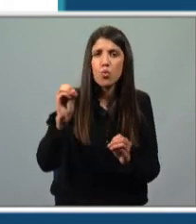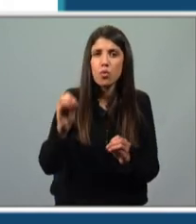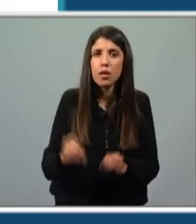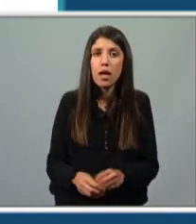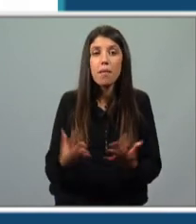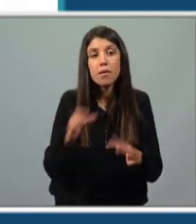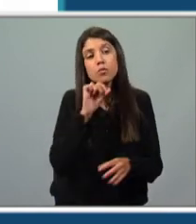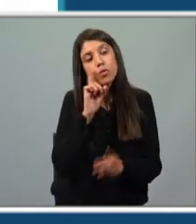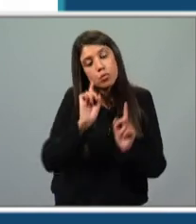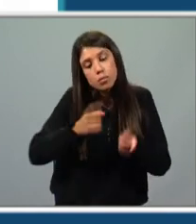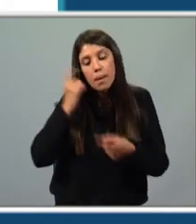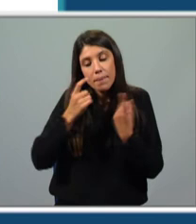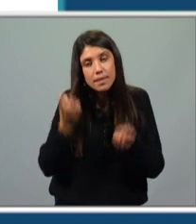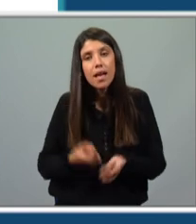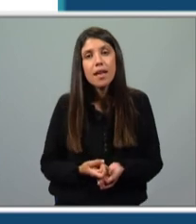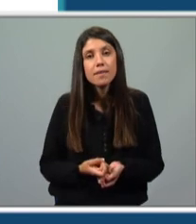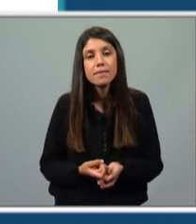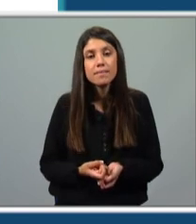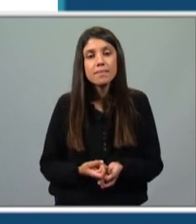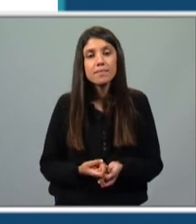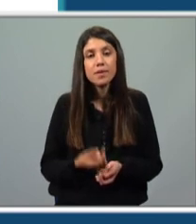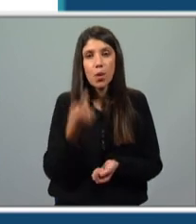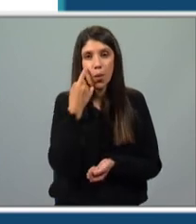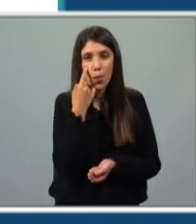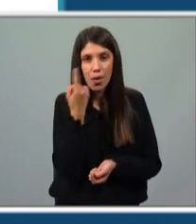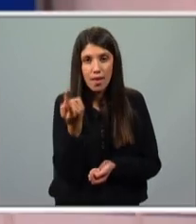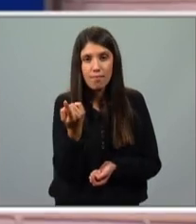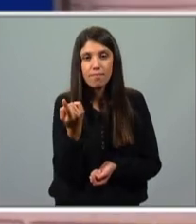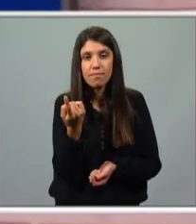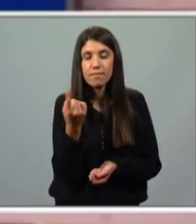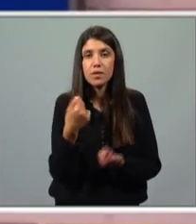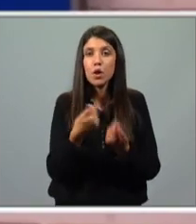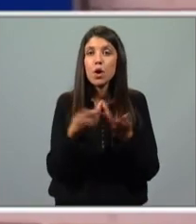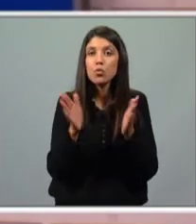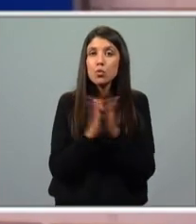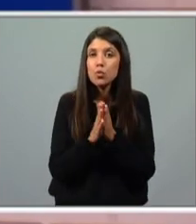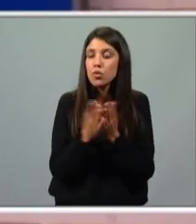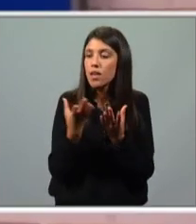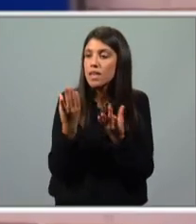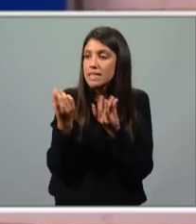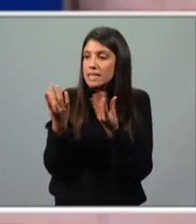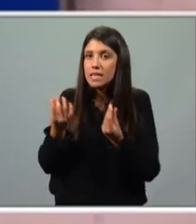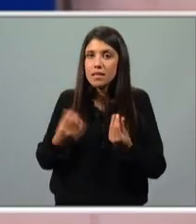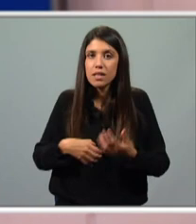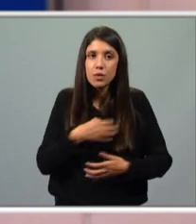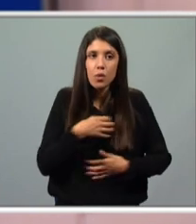mas podemos pensar. Repare bem como tudo aquilo que são sensações